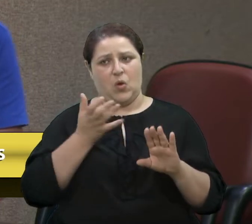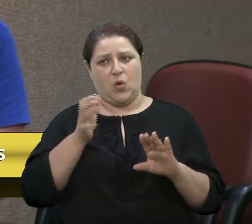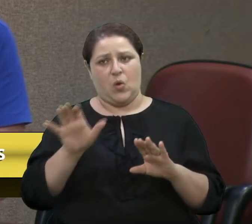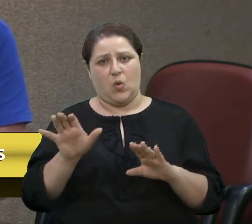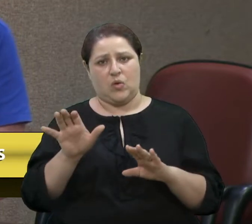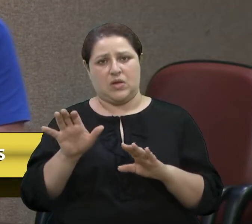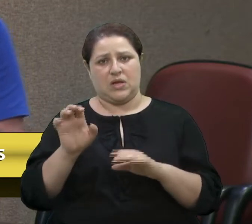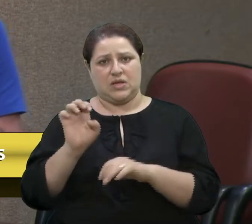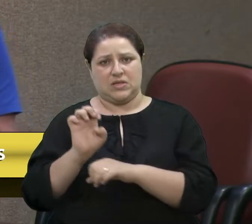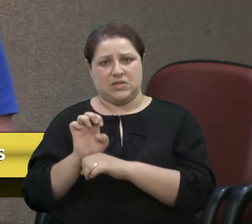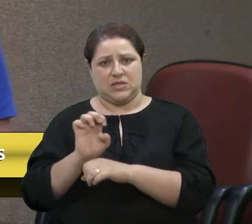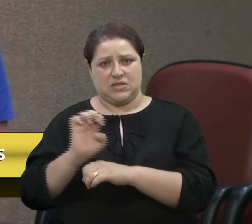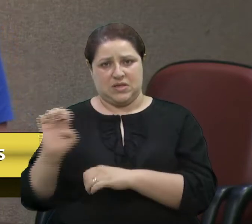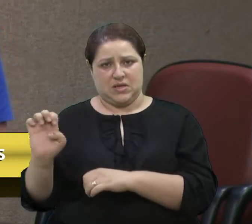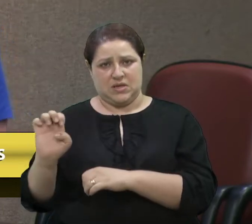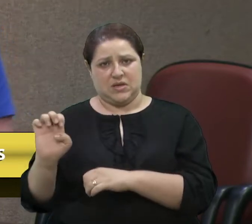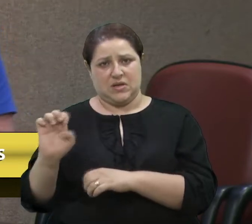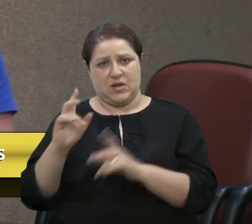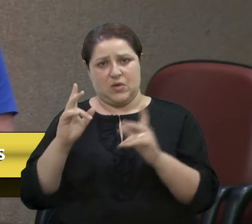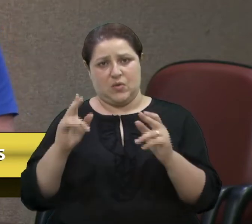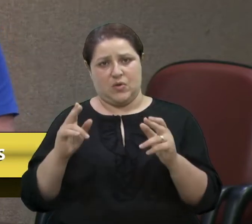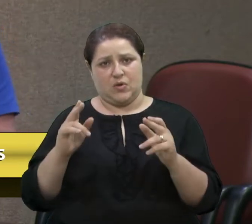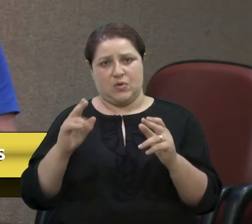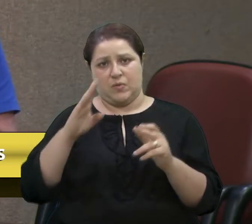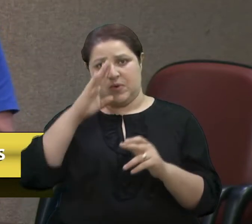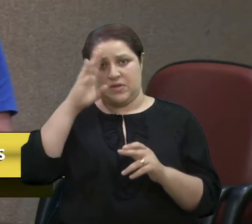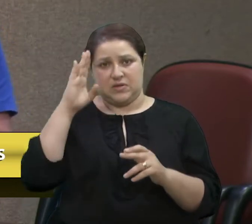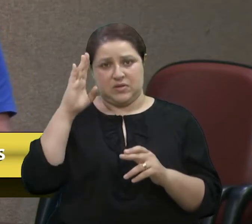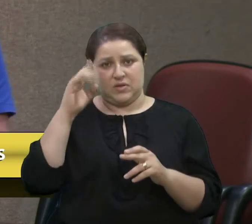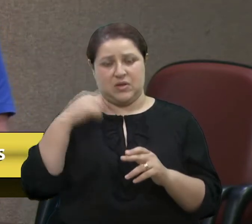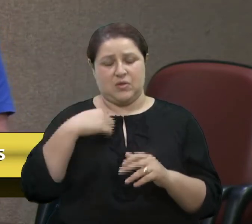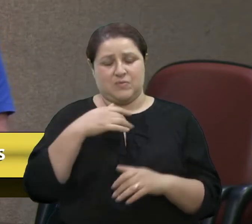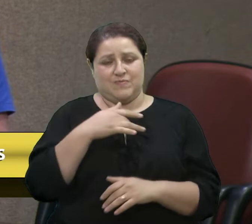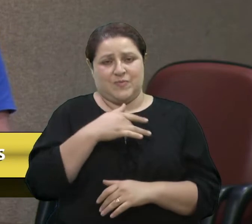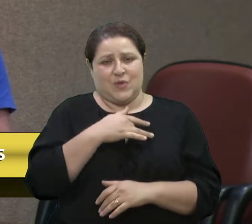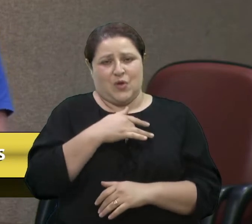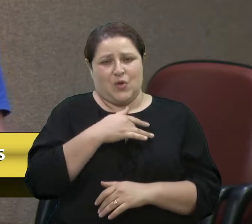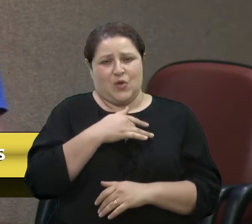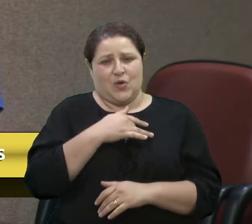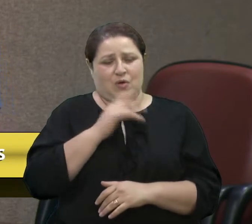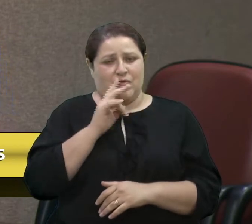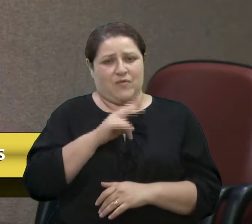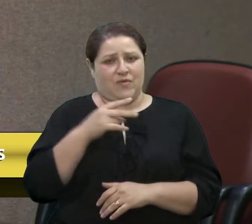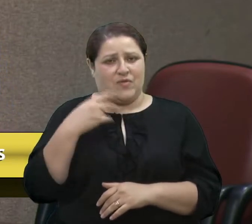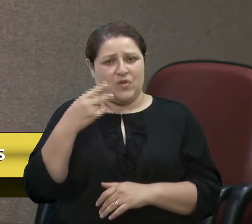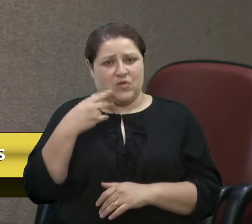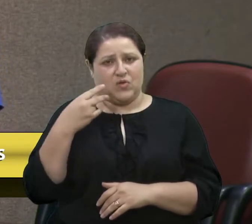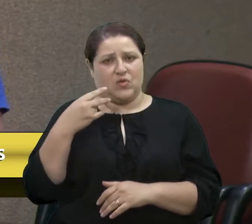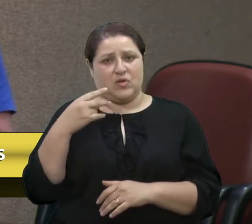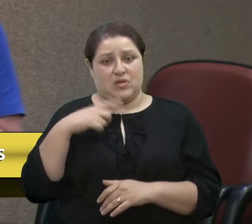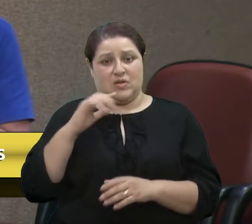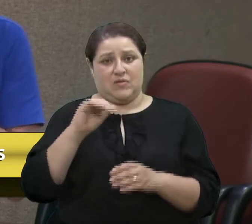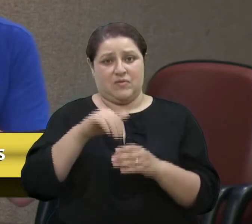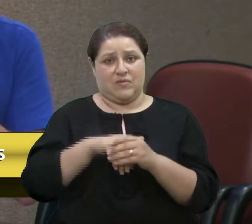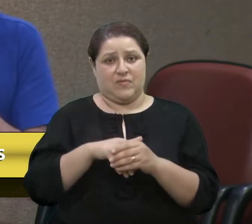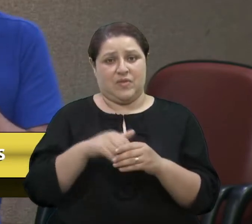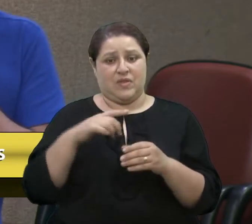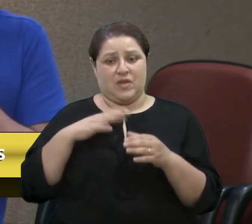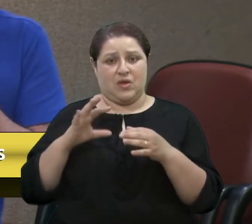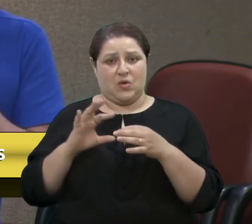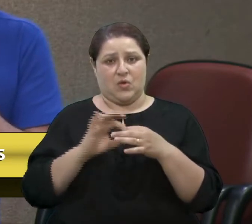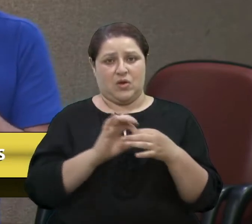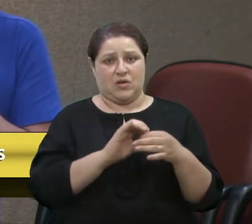assim como o vereador Bressan, me dói ver vereadores que foram eleitos, tenham uma coerência, votarem hoje no PT.